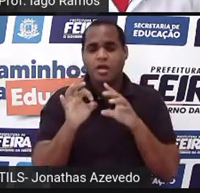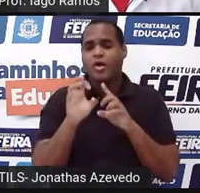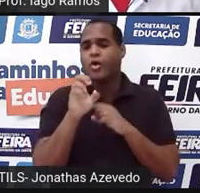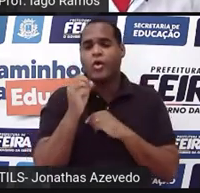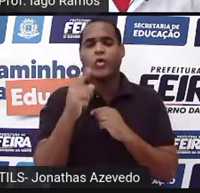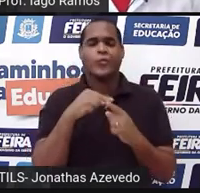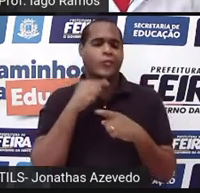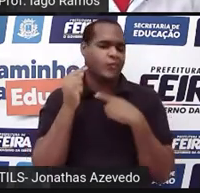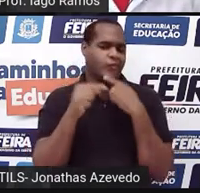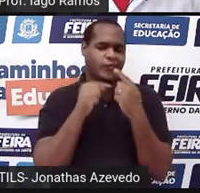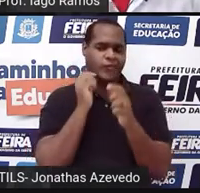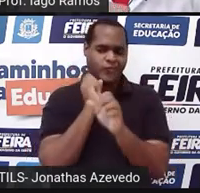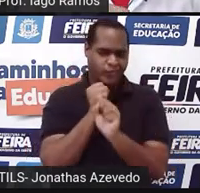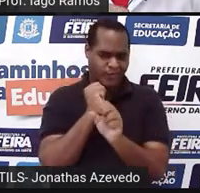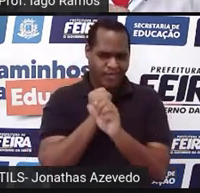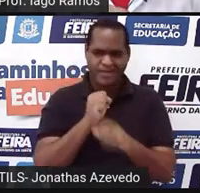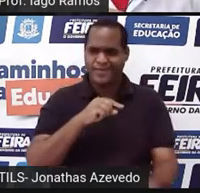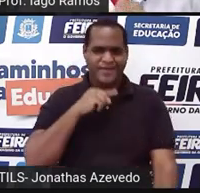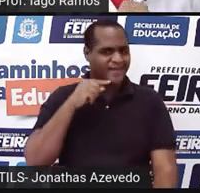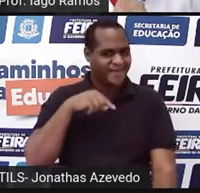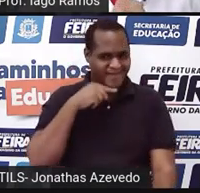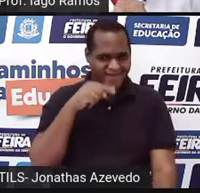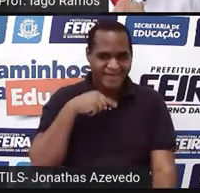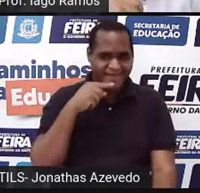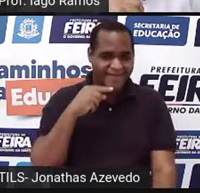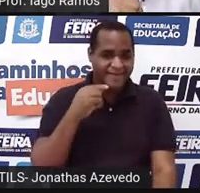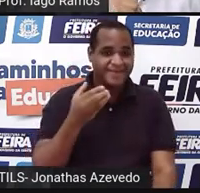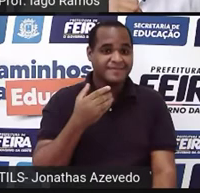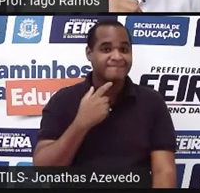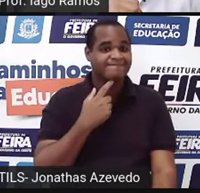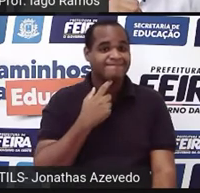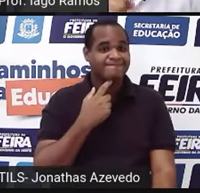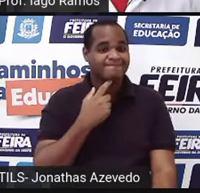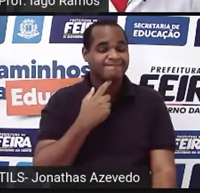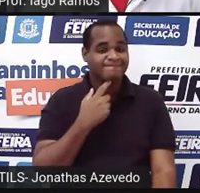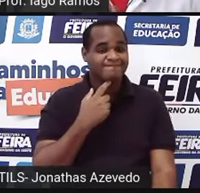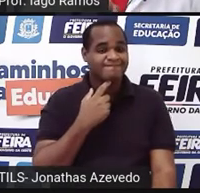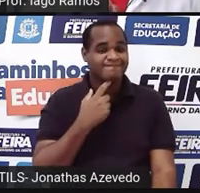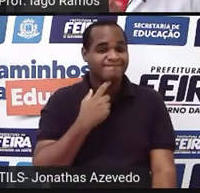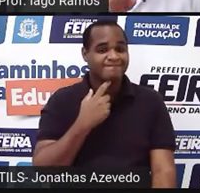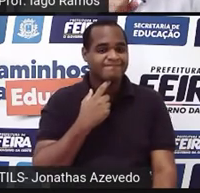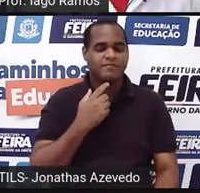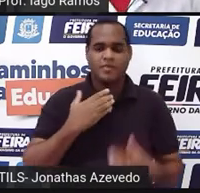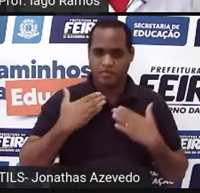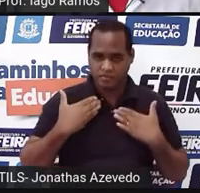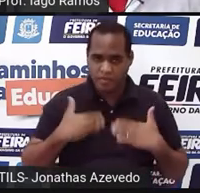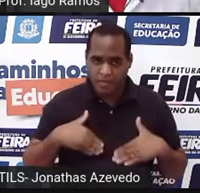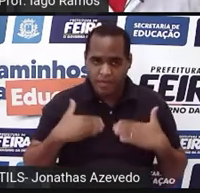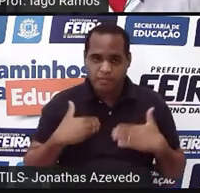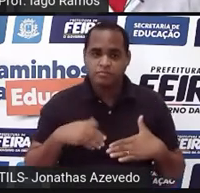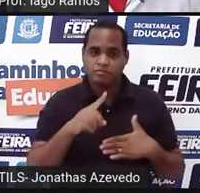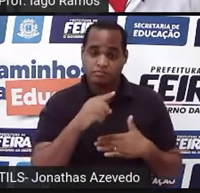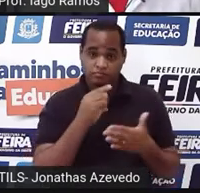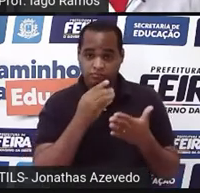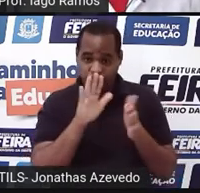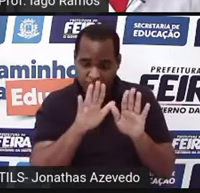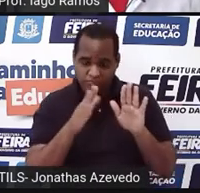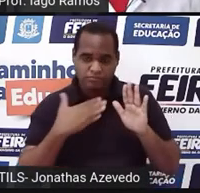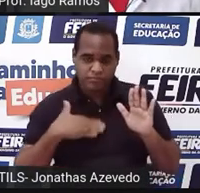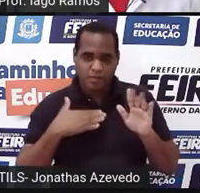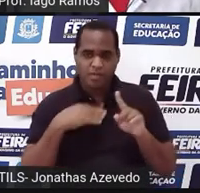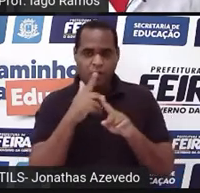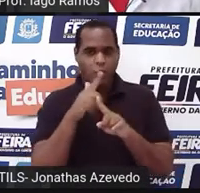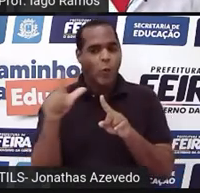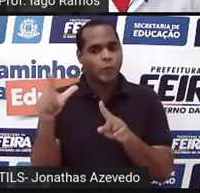conseguiu terminar depois que acabou ali os 30 segundos? Calma! Vamos fazer mais